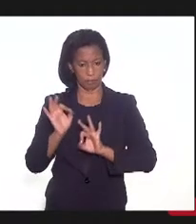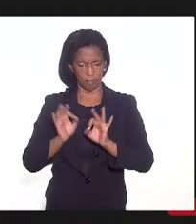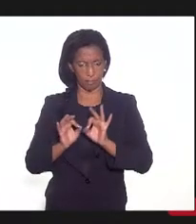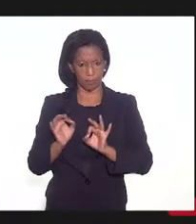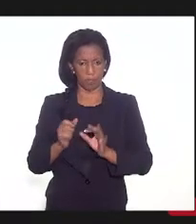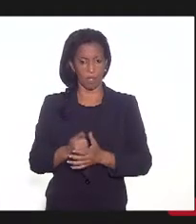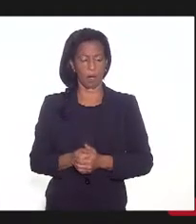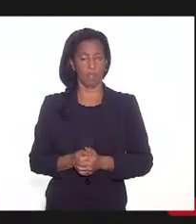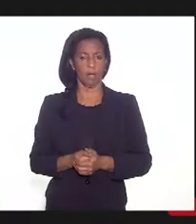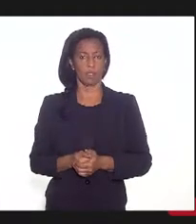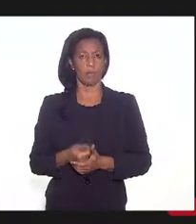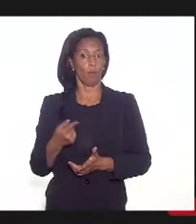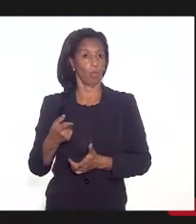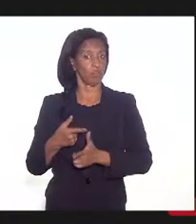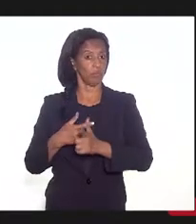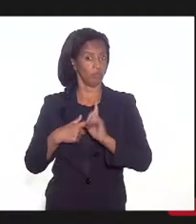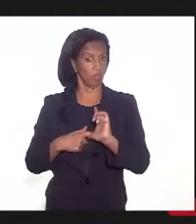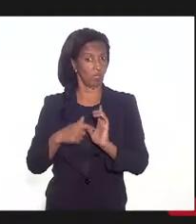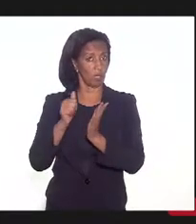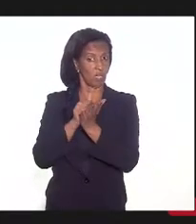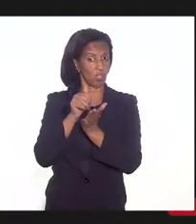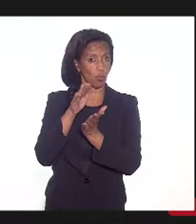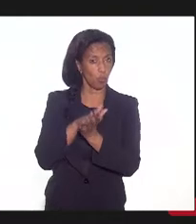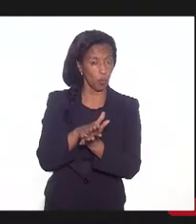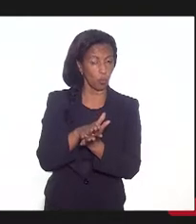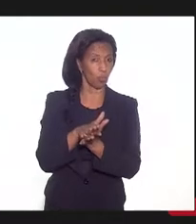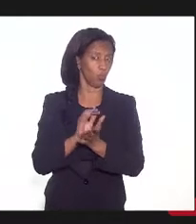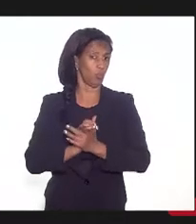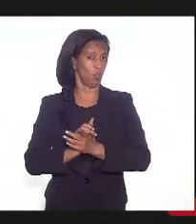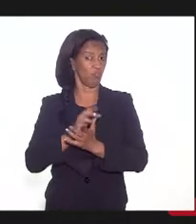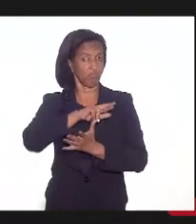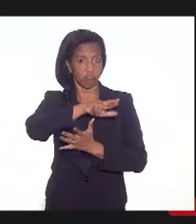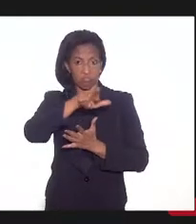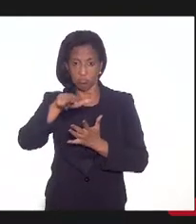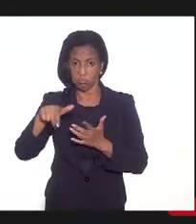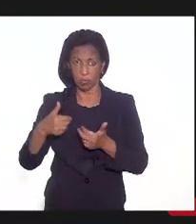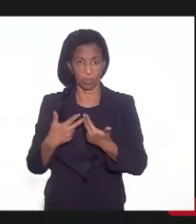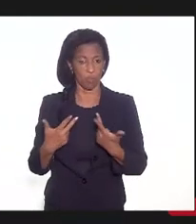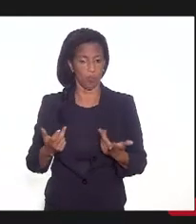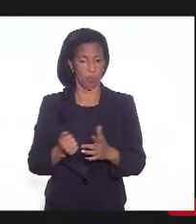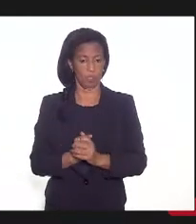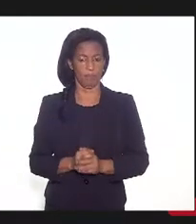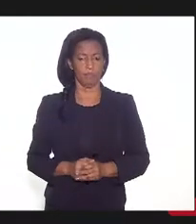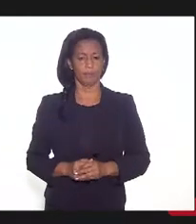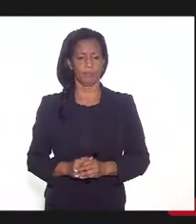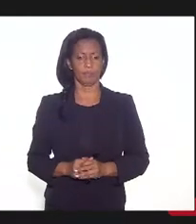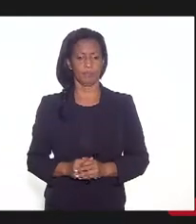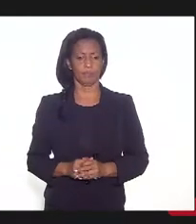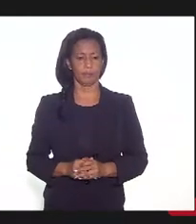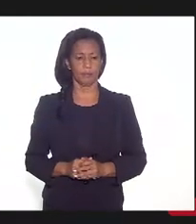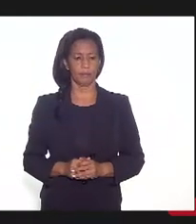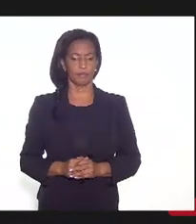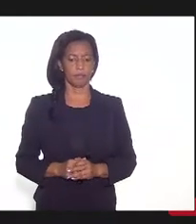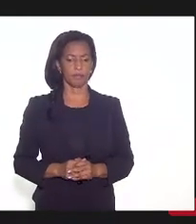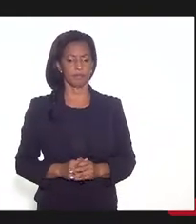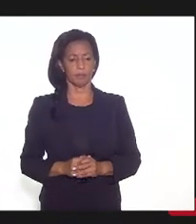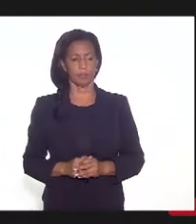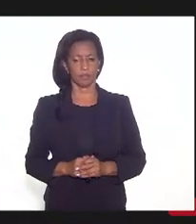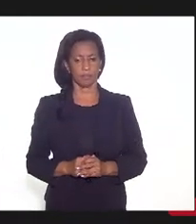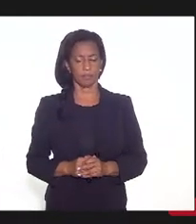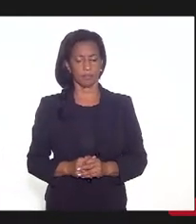gera inadimplência e as consequências, multa, entre outras coisas. estão nos próximos slides.